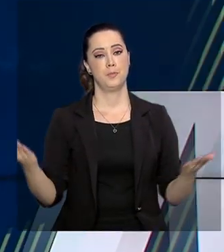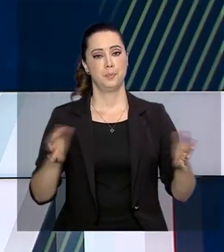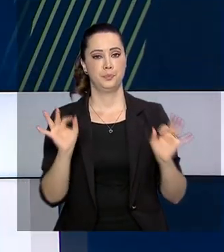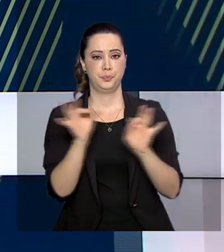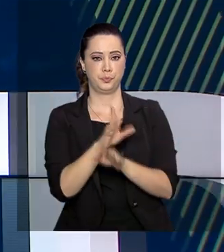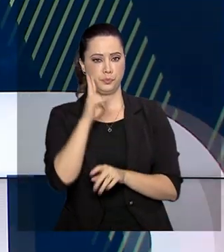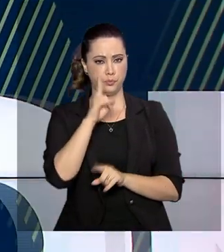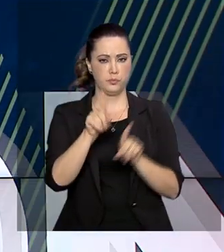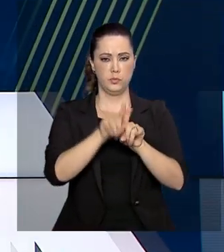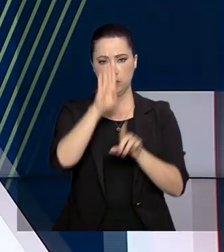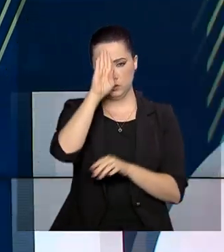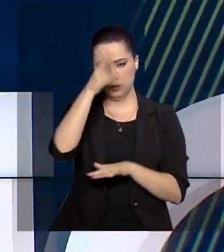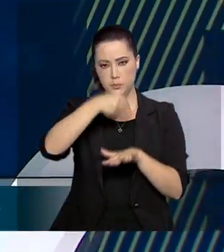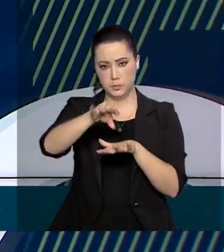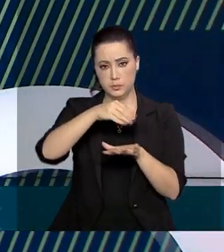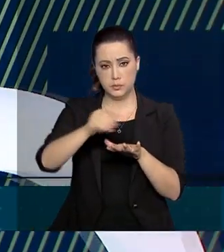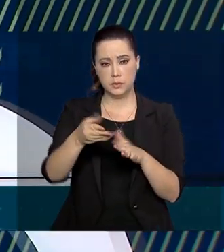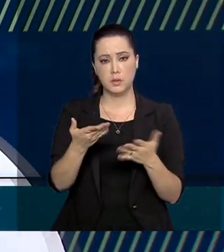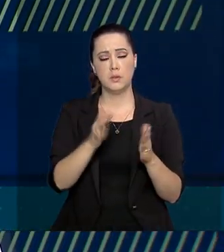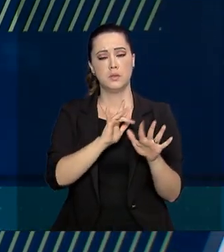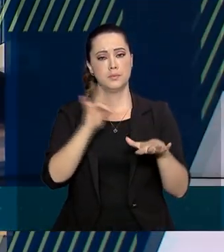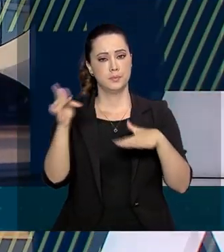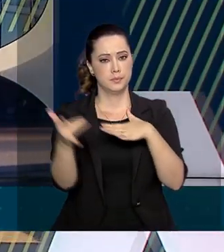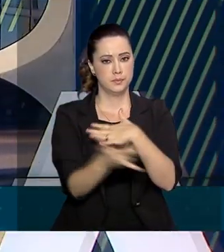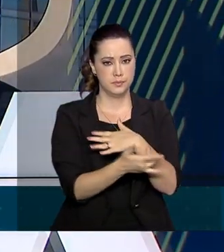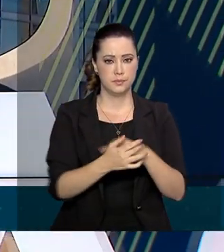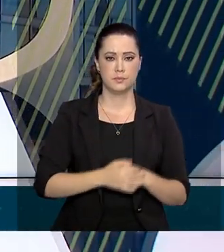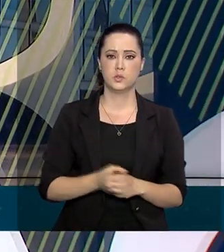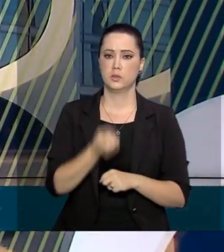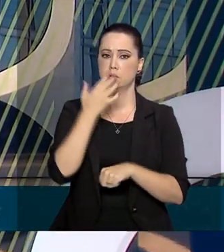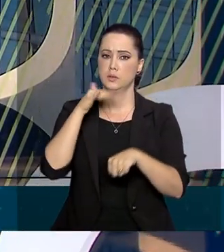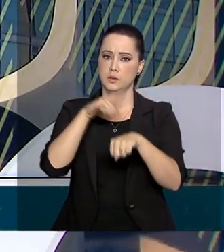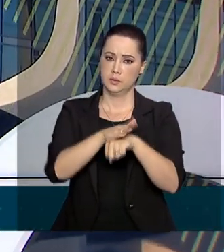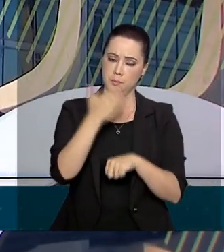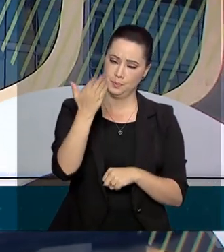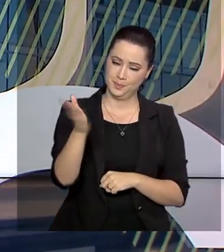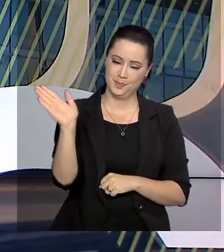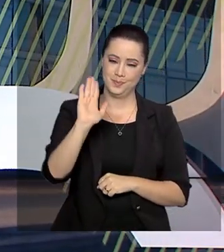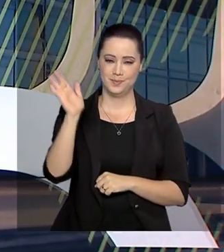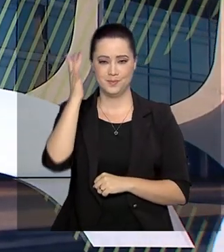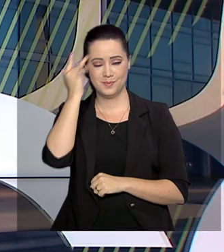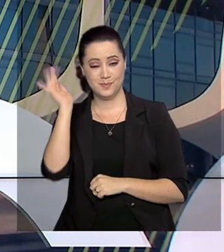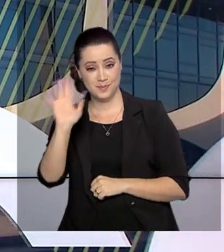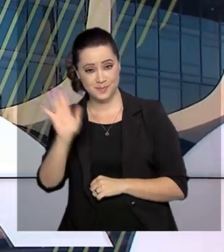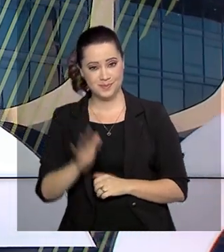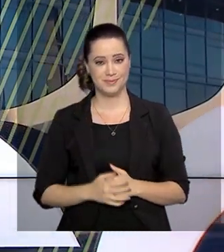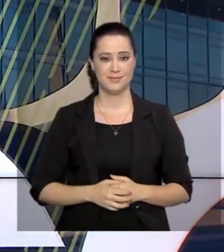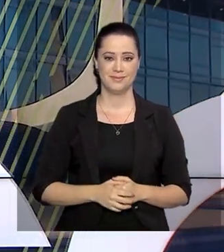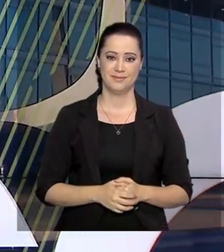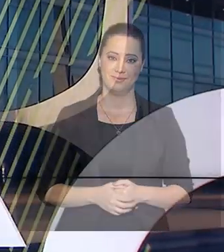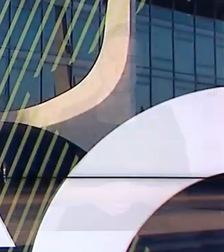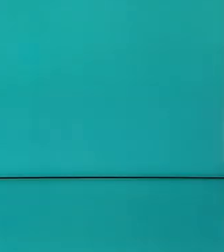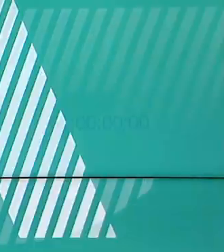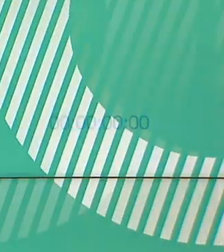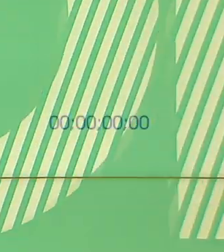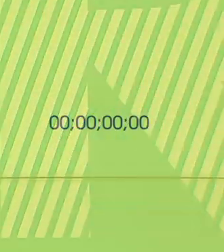acompanhando as principais notícias do governo federal pelas nossas redes sociais. Uma boa noite para você e até amanhã.